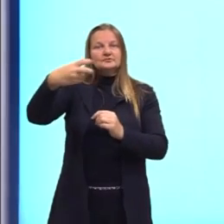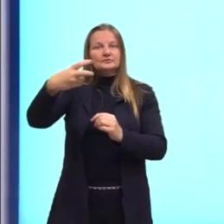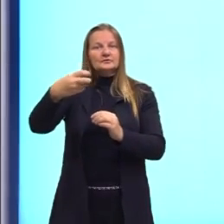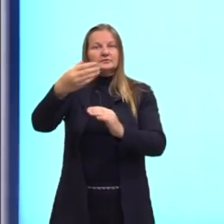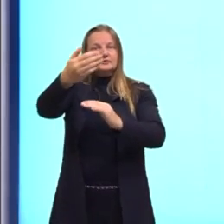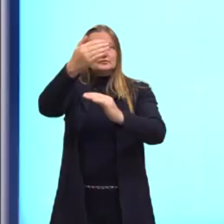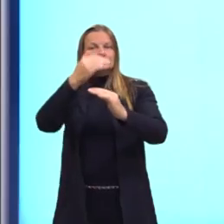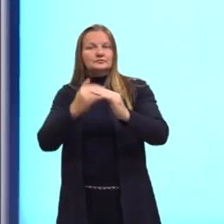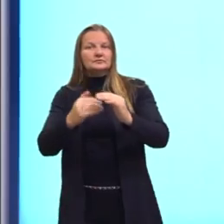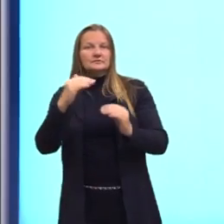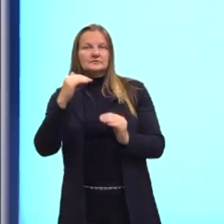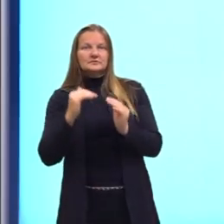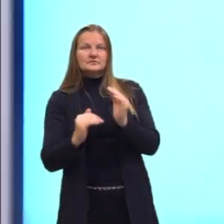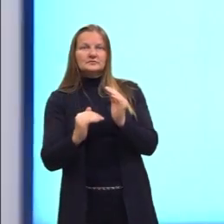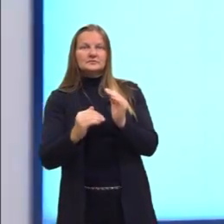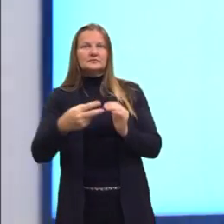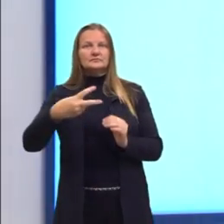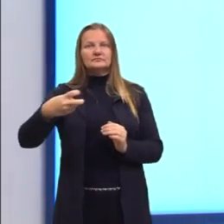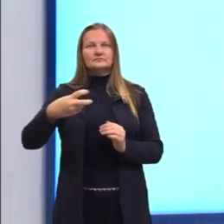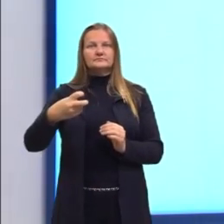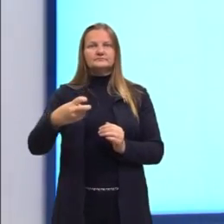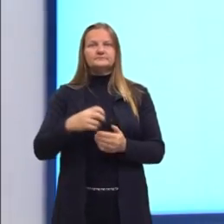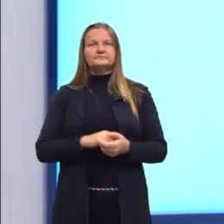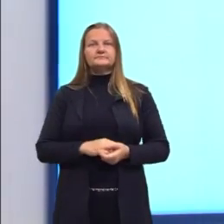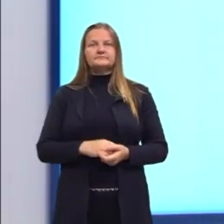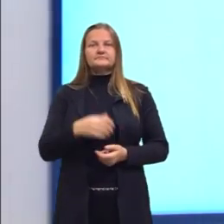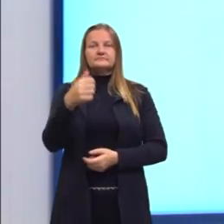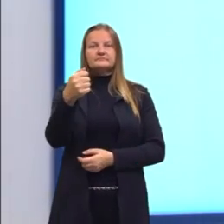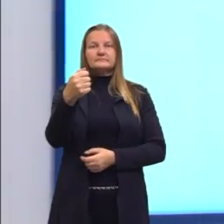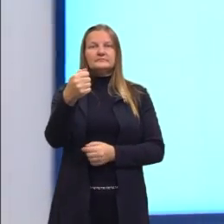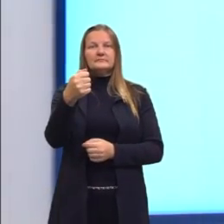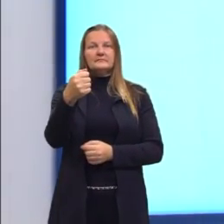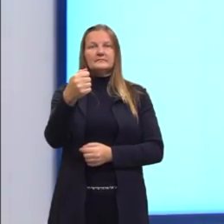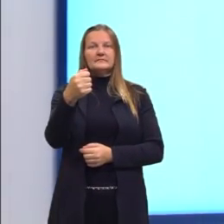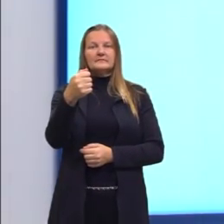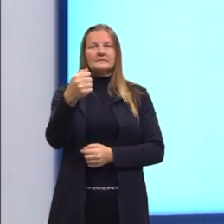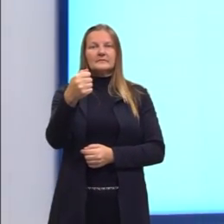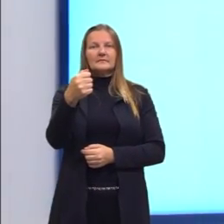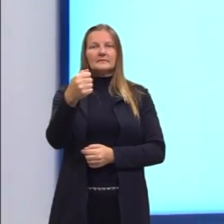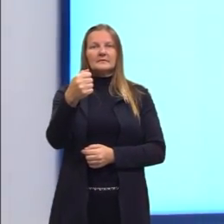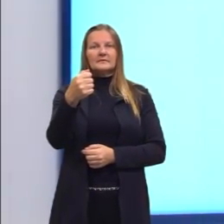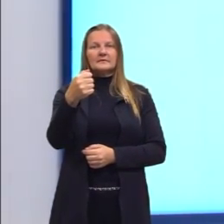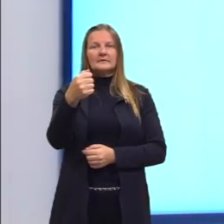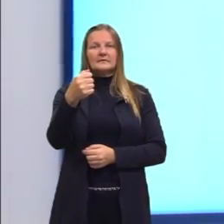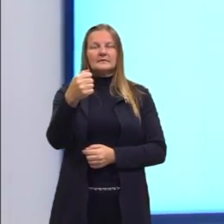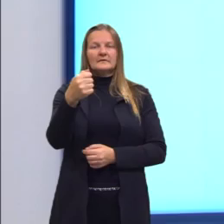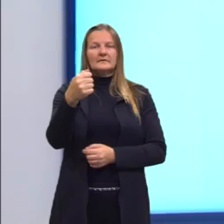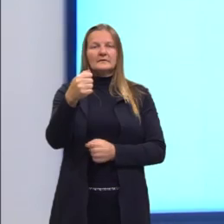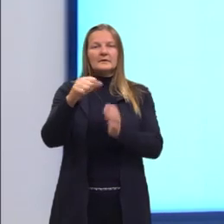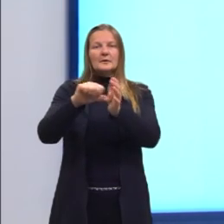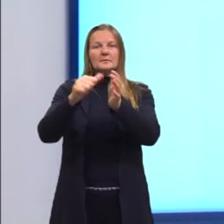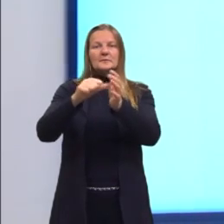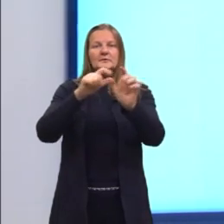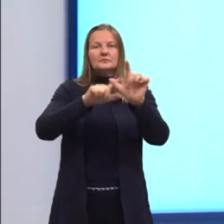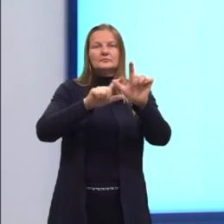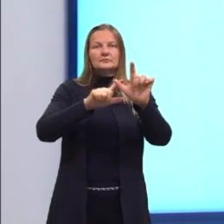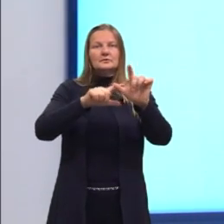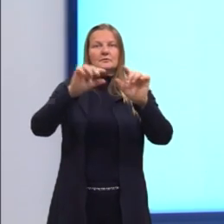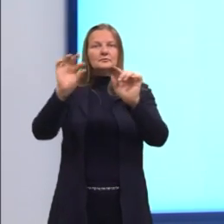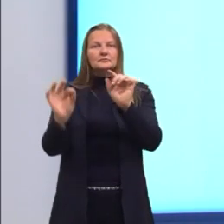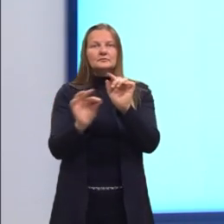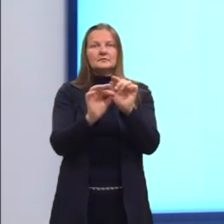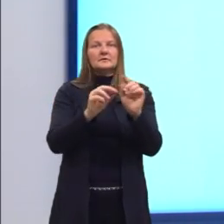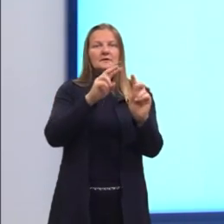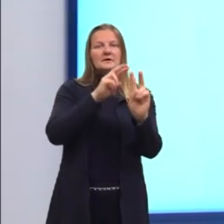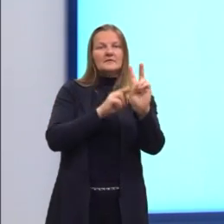E observem que antes aqui o A estava aqui no finalzinho, no primeiro membro da igualdade, mas nós